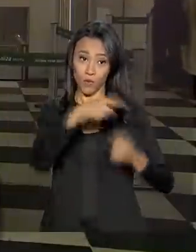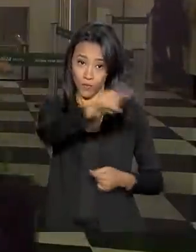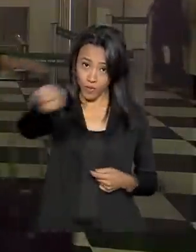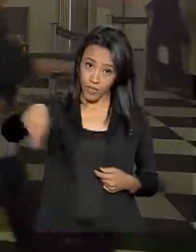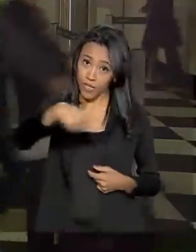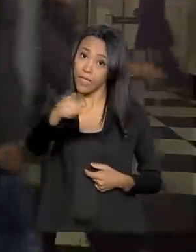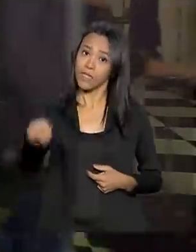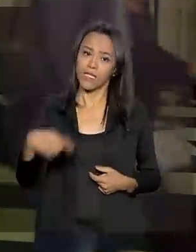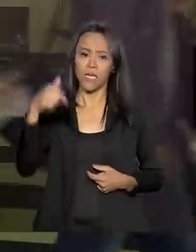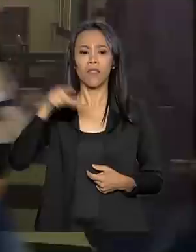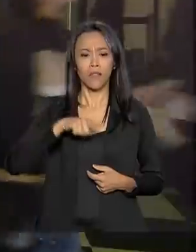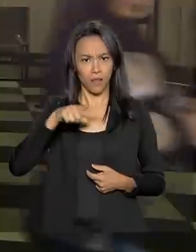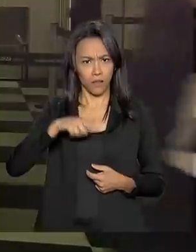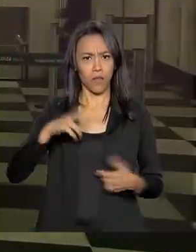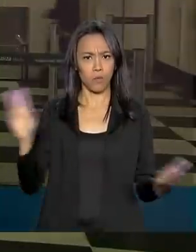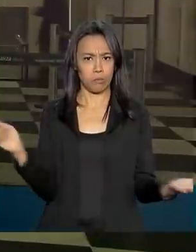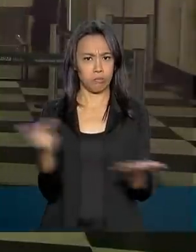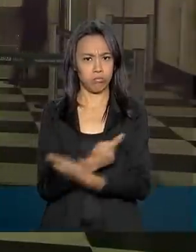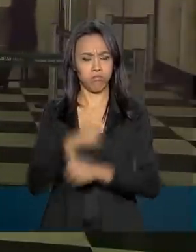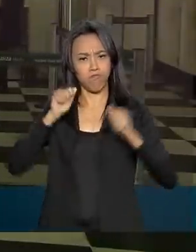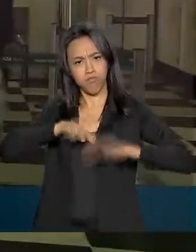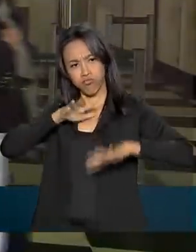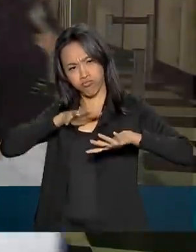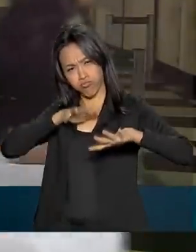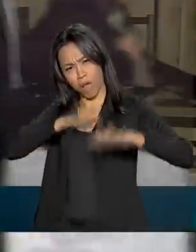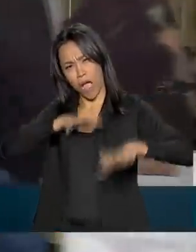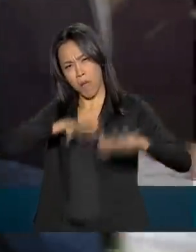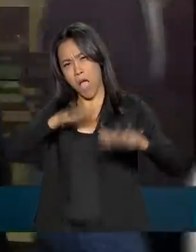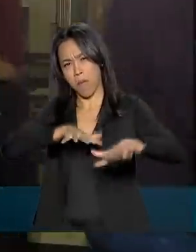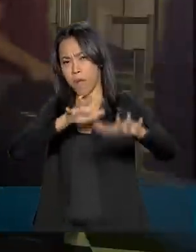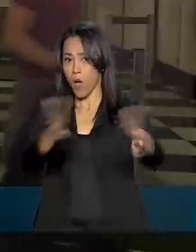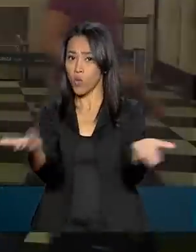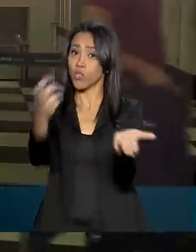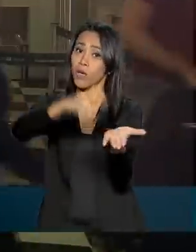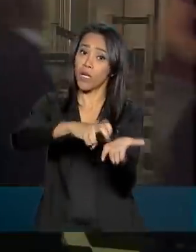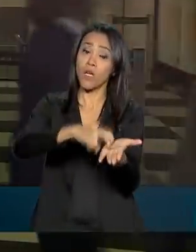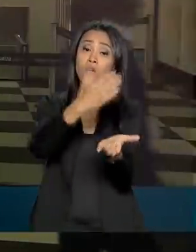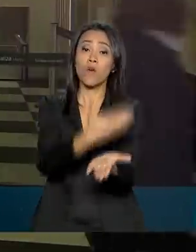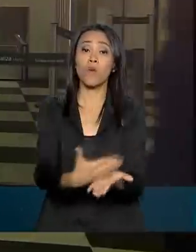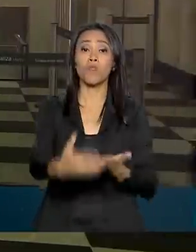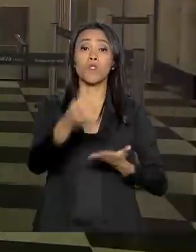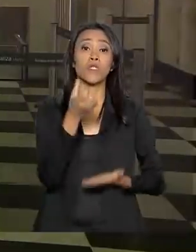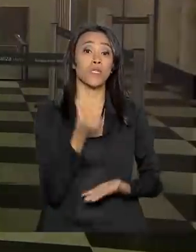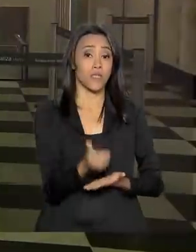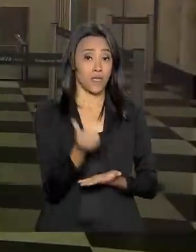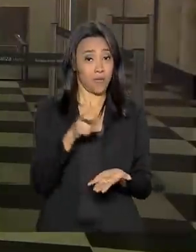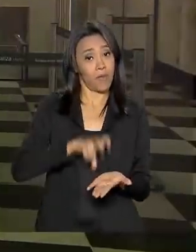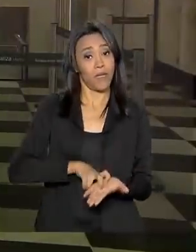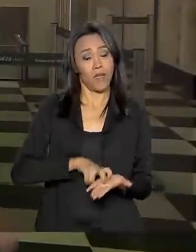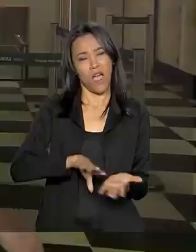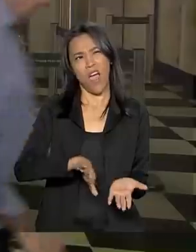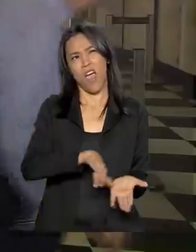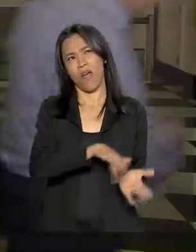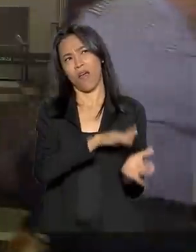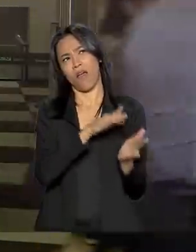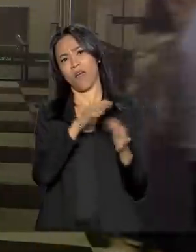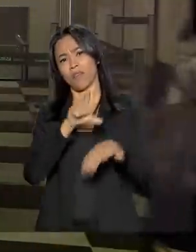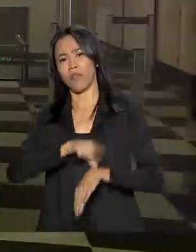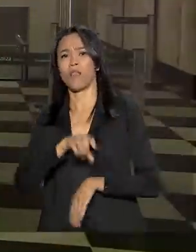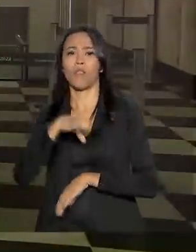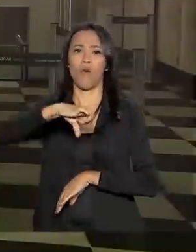Uma manifestação aconteceu aqui no aeroporto de Congonhas hoje pela manhã. Começou por volta das seis horas da manhã e foi até as nove.